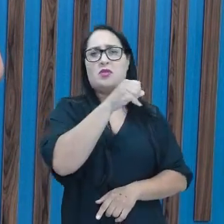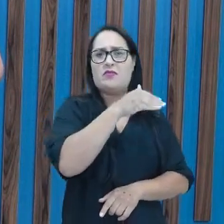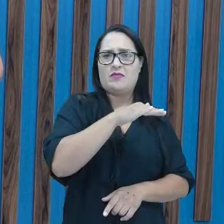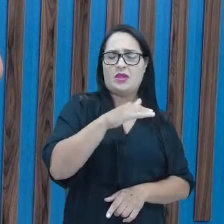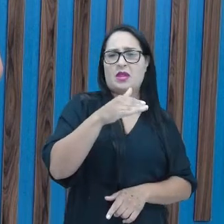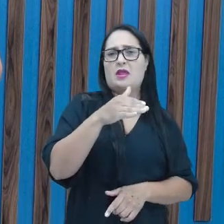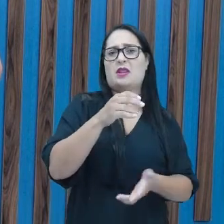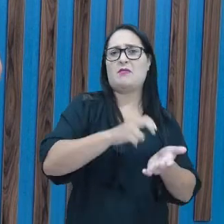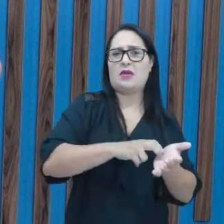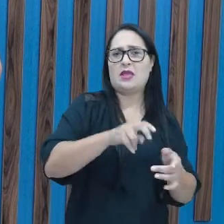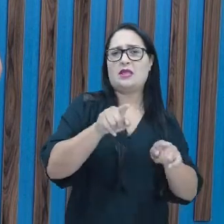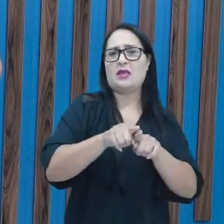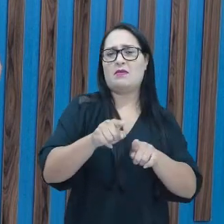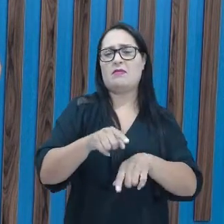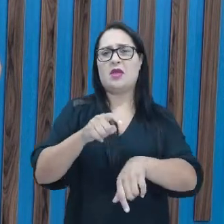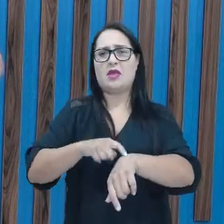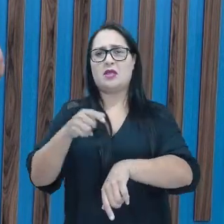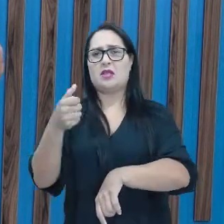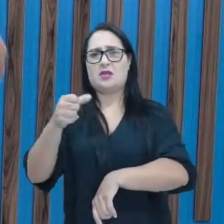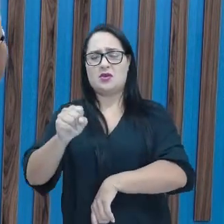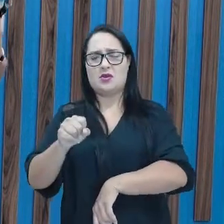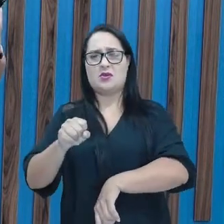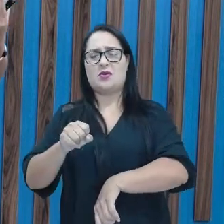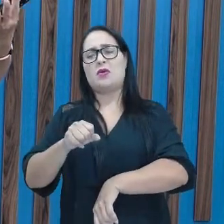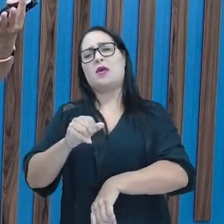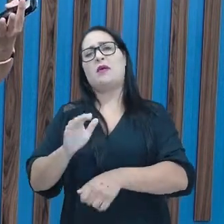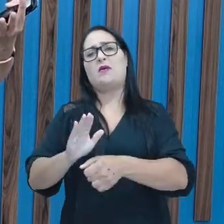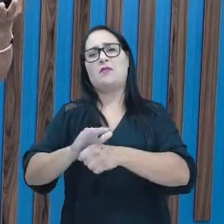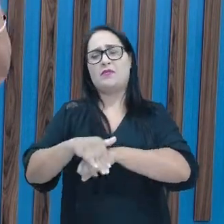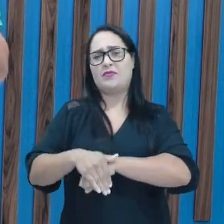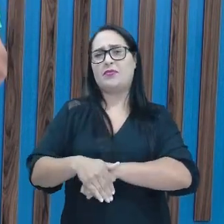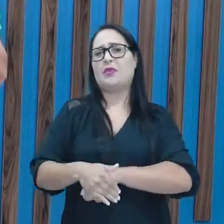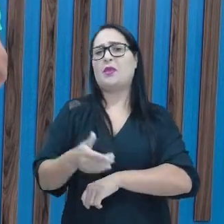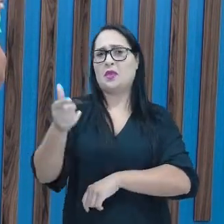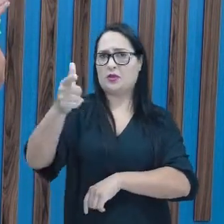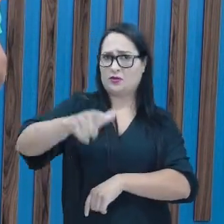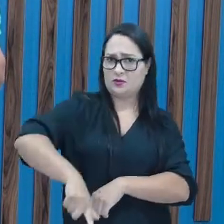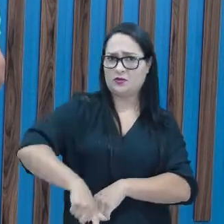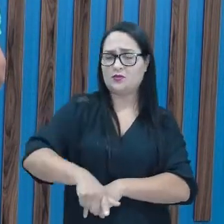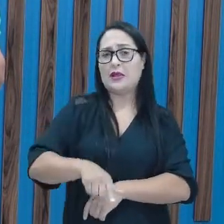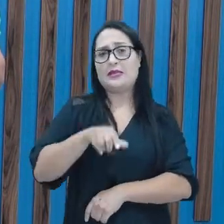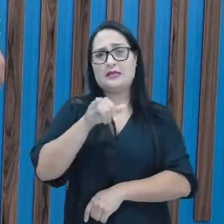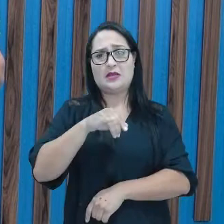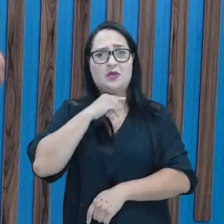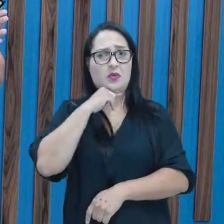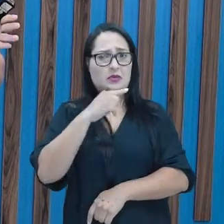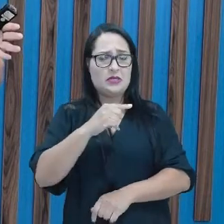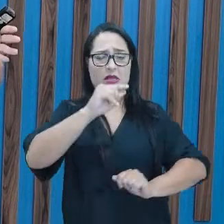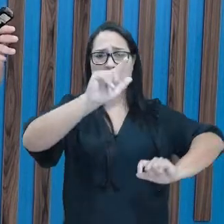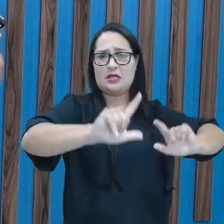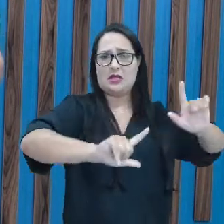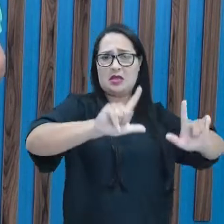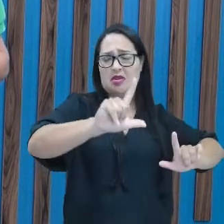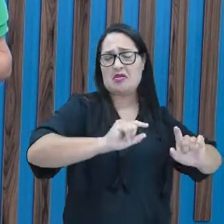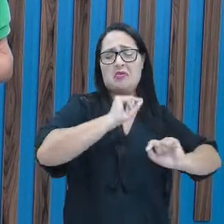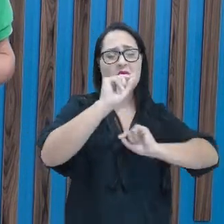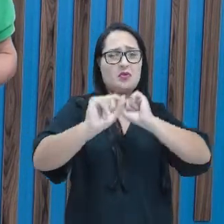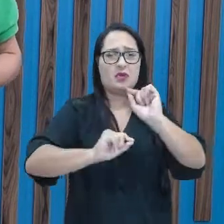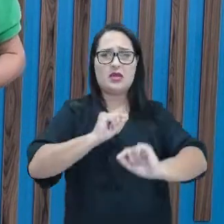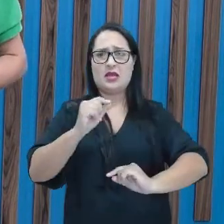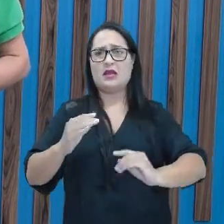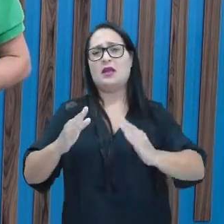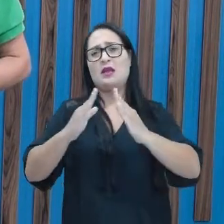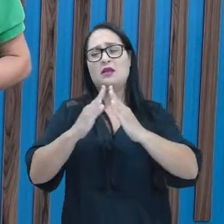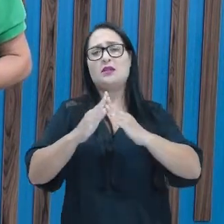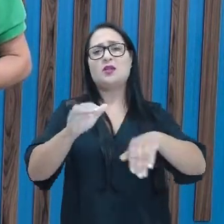também é a reprise, certo? Mas se você não puder assistir pela TV, o é que você faz? Assiste